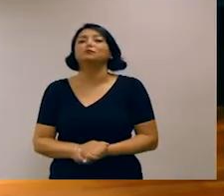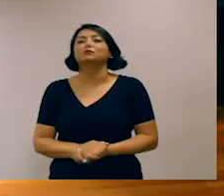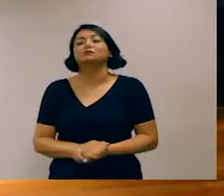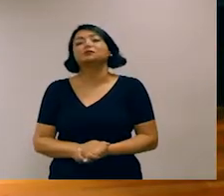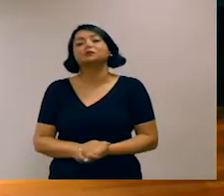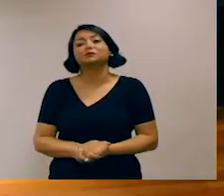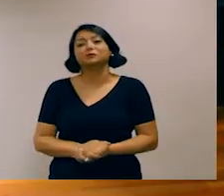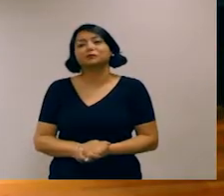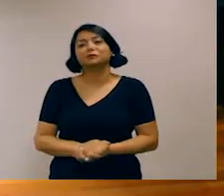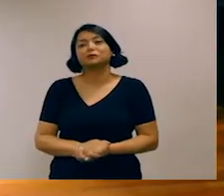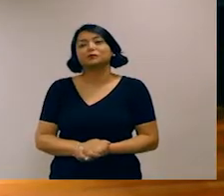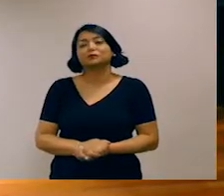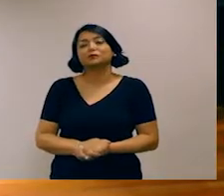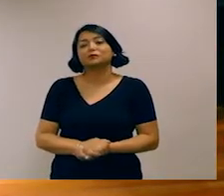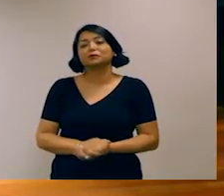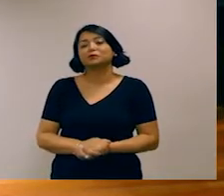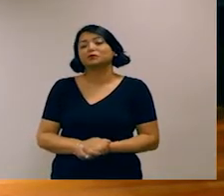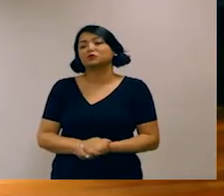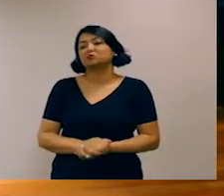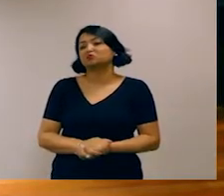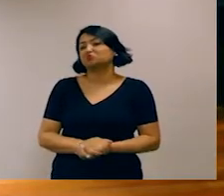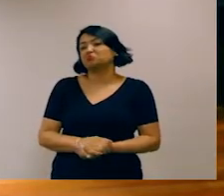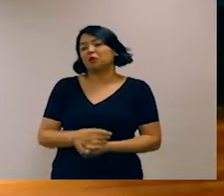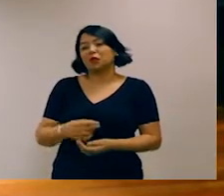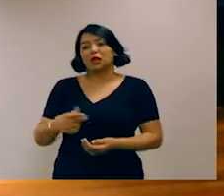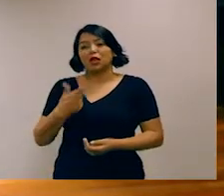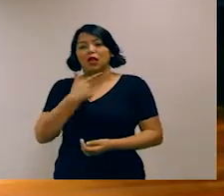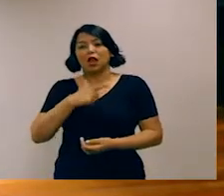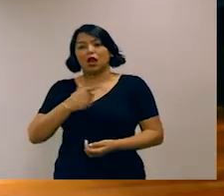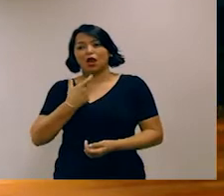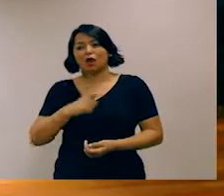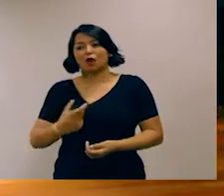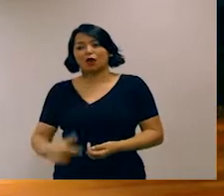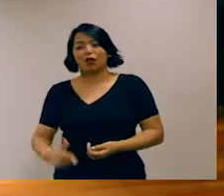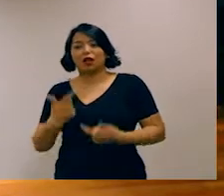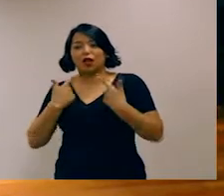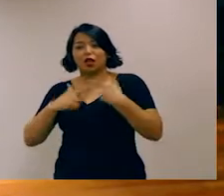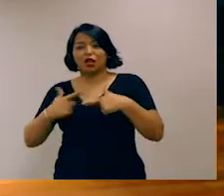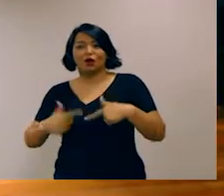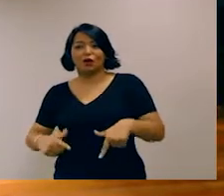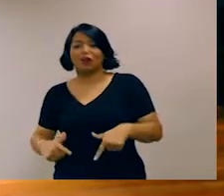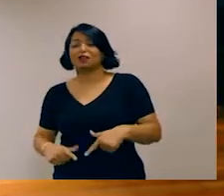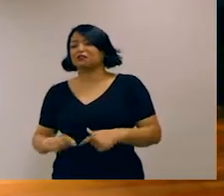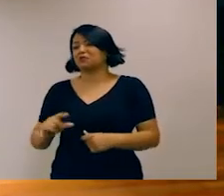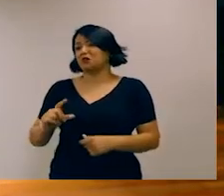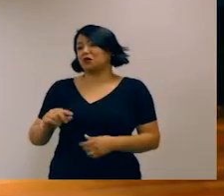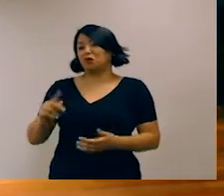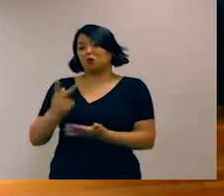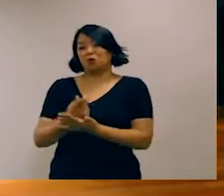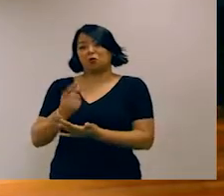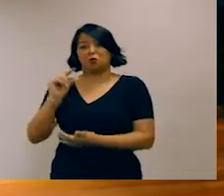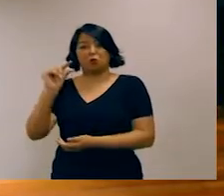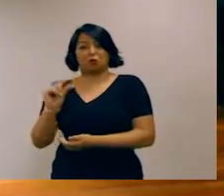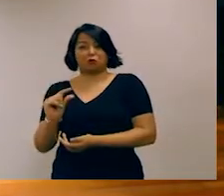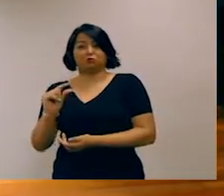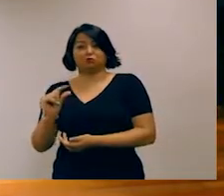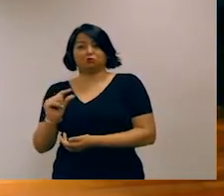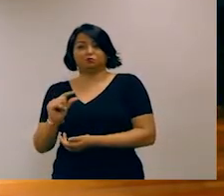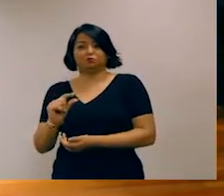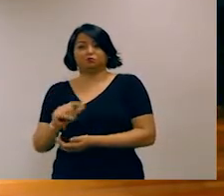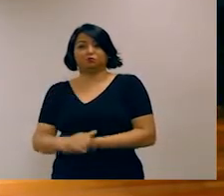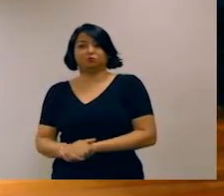pelo menos em inglês, a taxa de erro é baixíssima. E, no caso da voz sintética, você tem modelos que geram voz